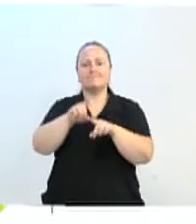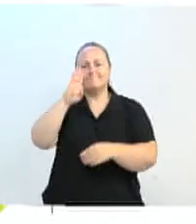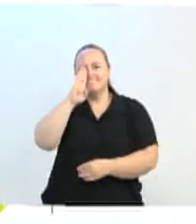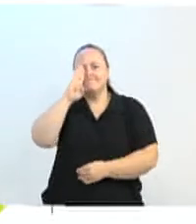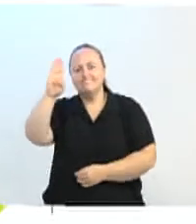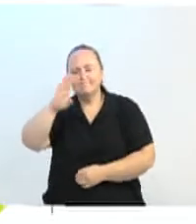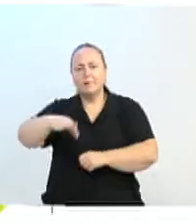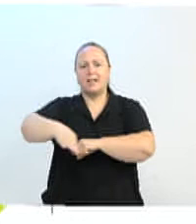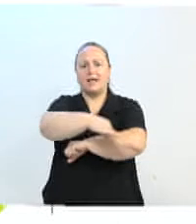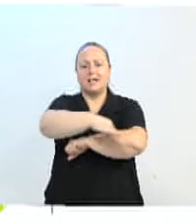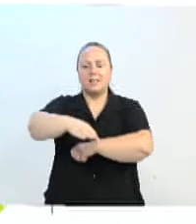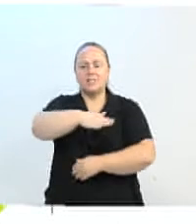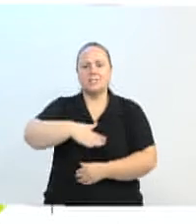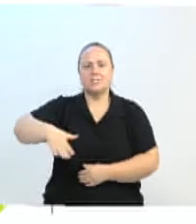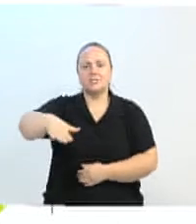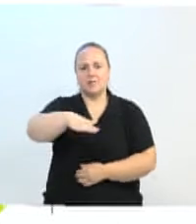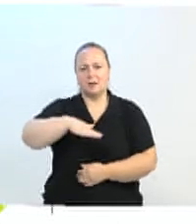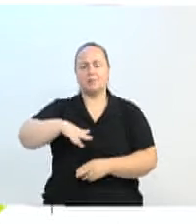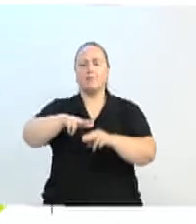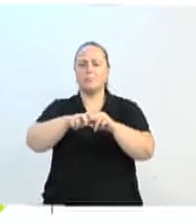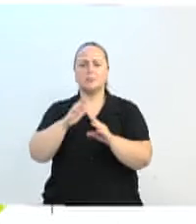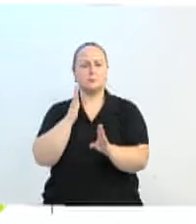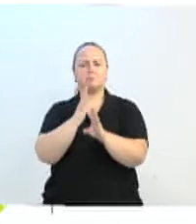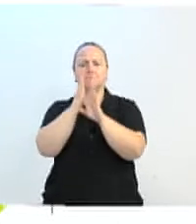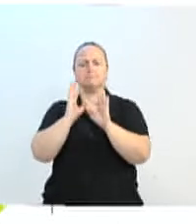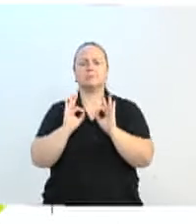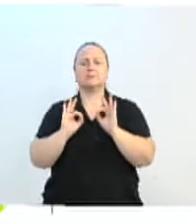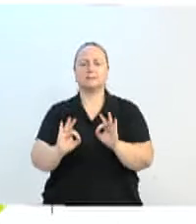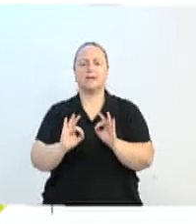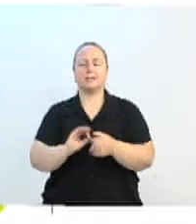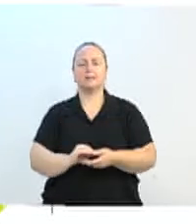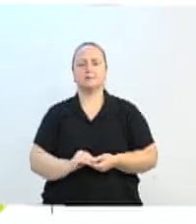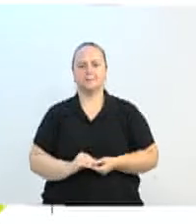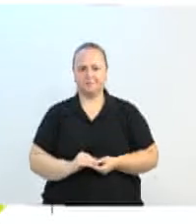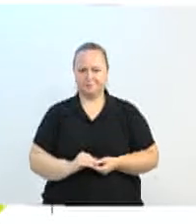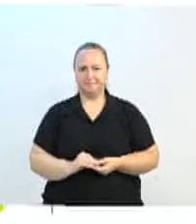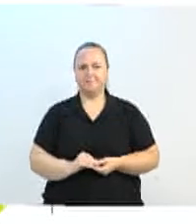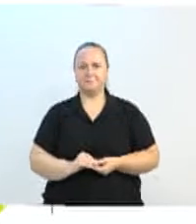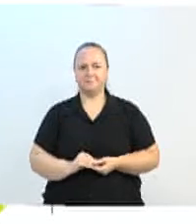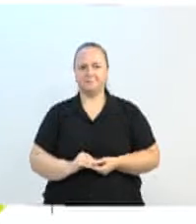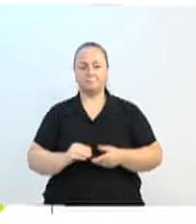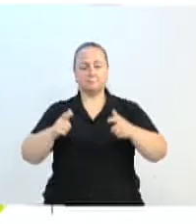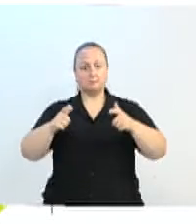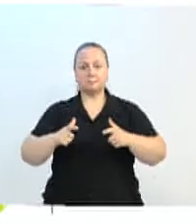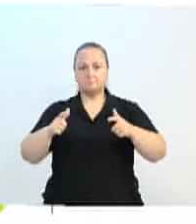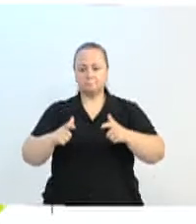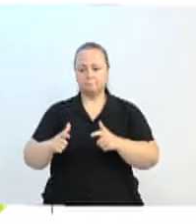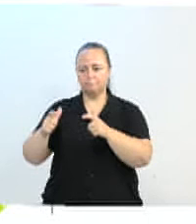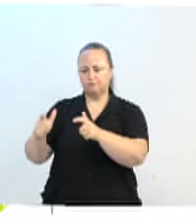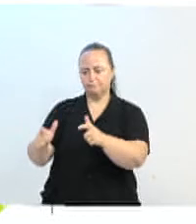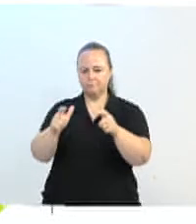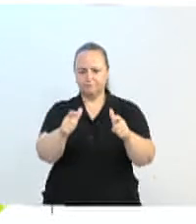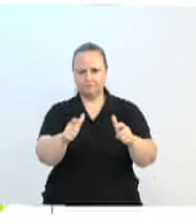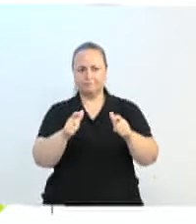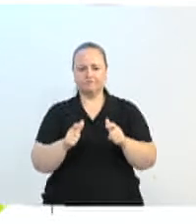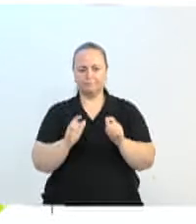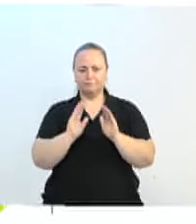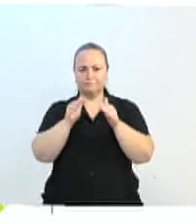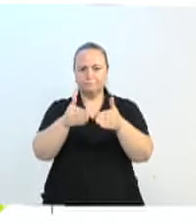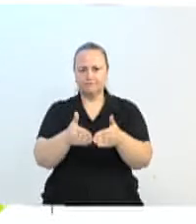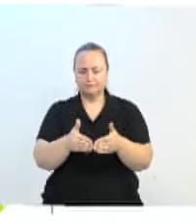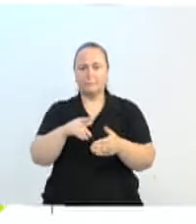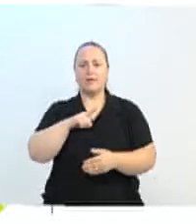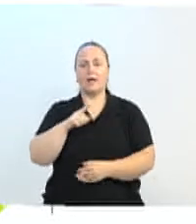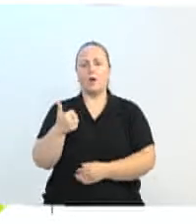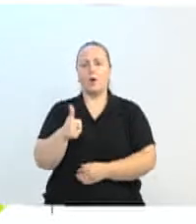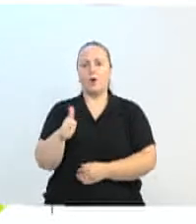E foi uma decisão bastante acertada à época. Então, esses são os centros distribuídos. Então, os centros próprios, nós temos esses 11